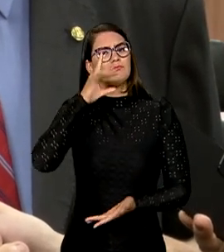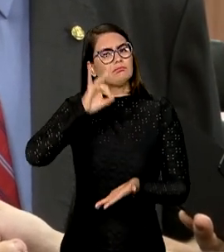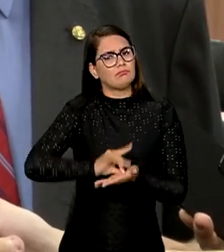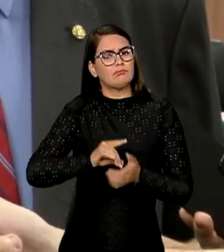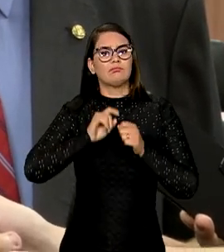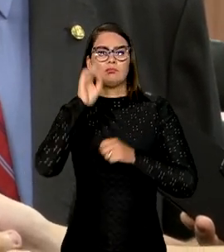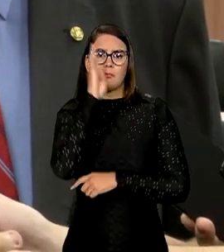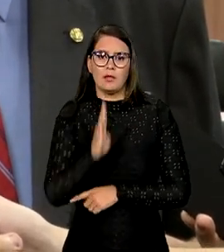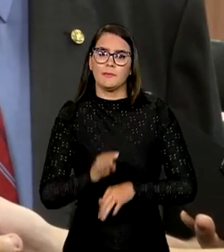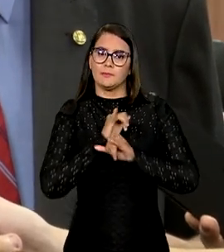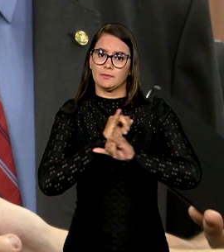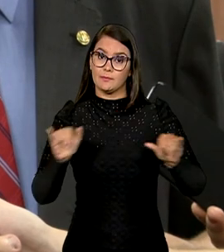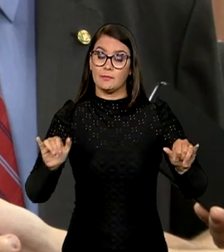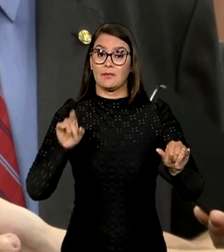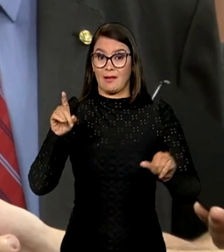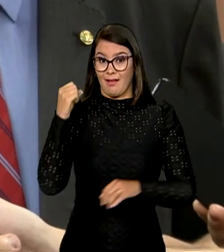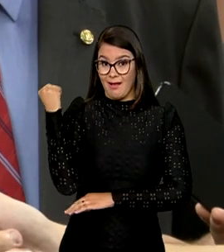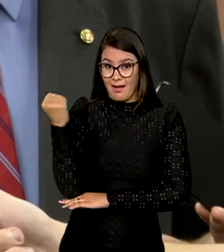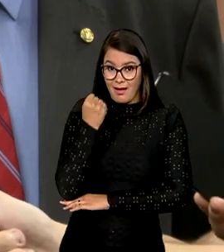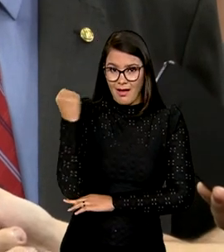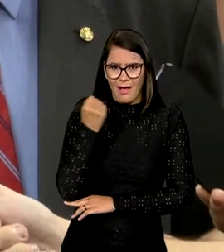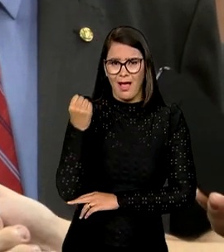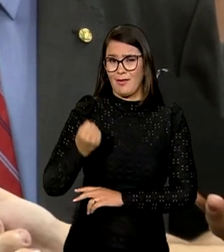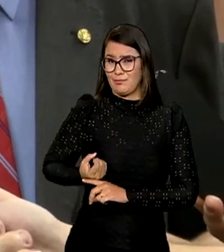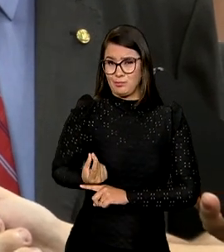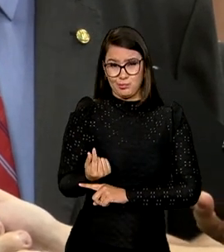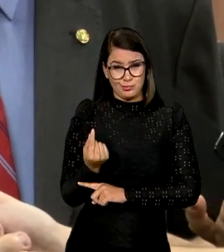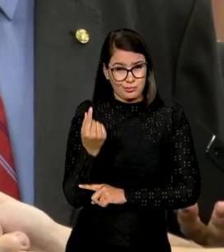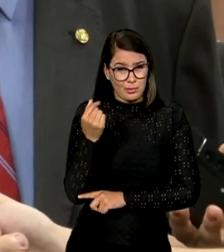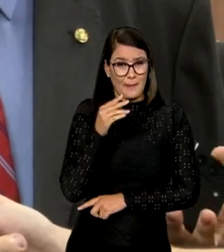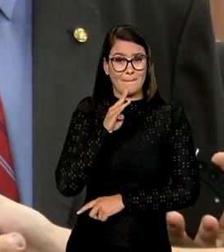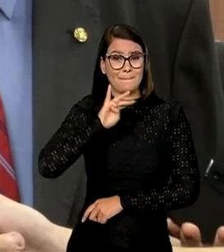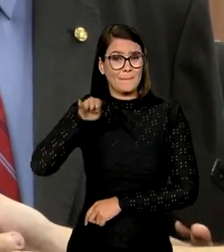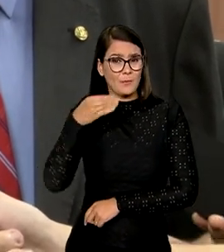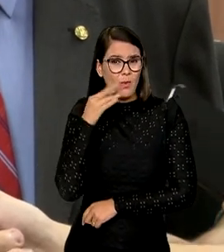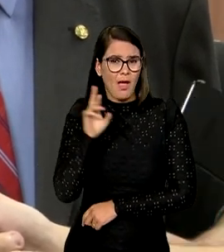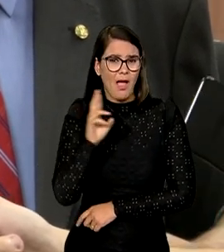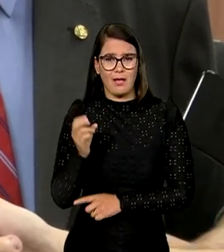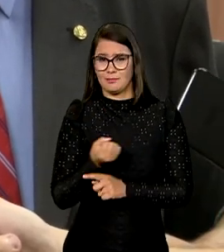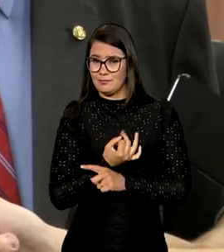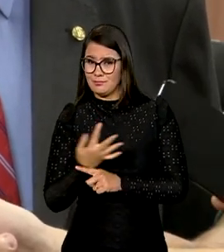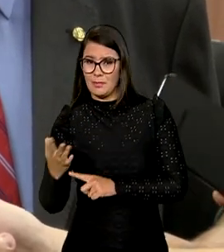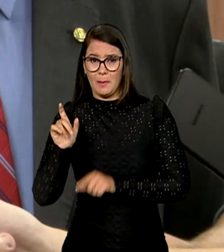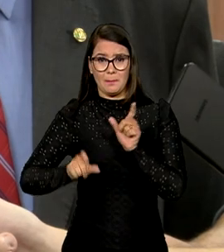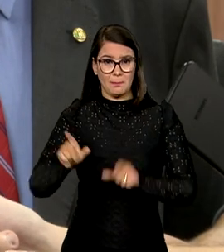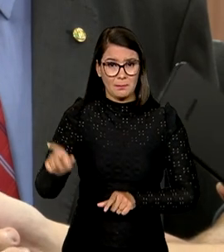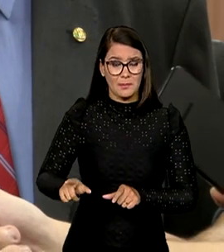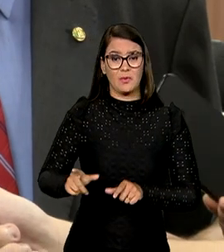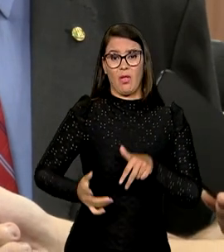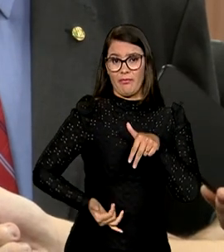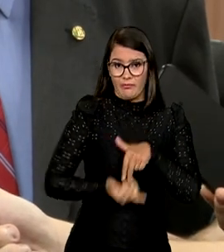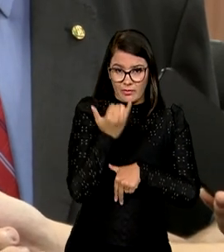toda nação que esses casos gravíssimos de bilhões de reais de pessoas lesadas, centenas de milhares de pessoas lesadas,